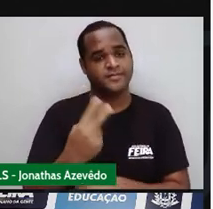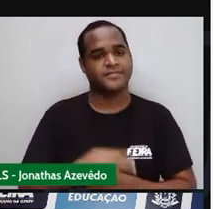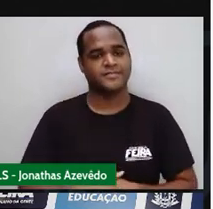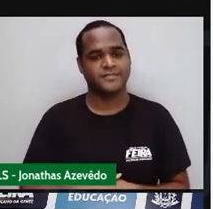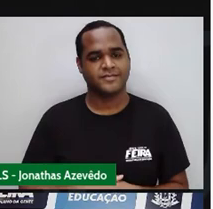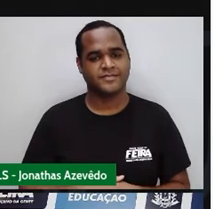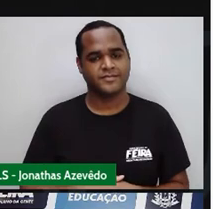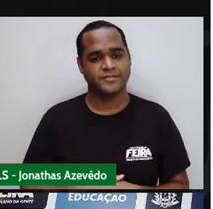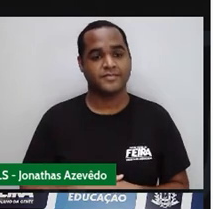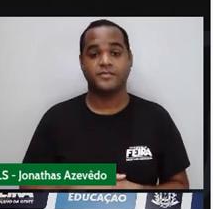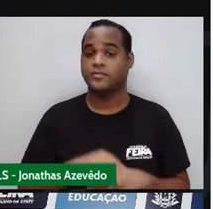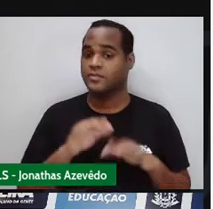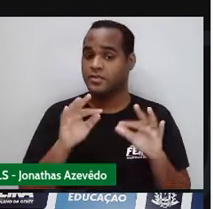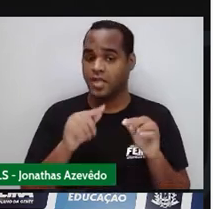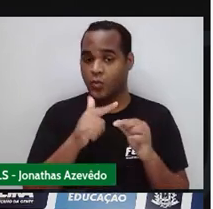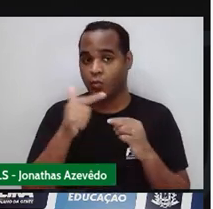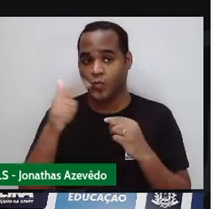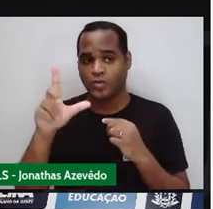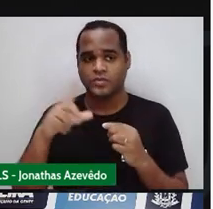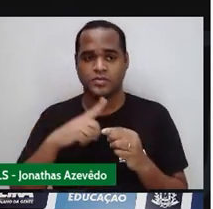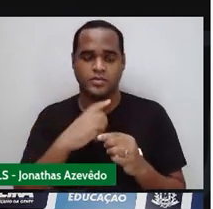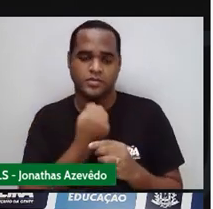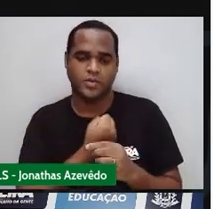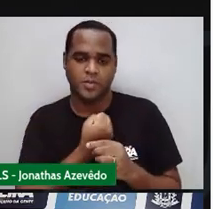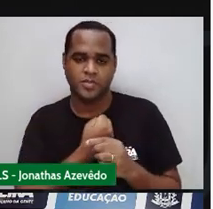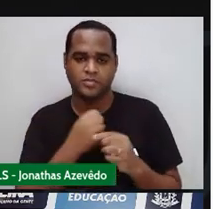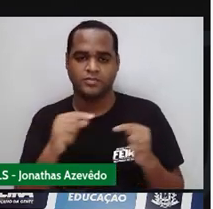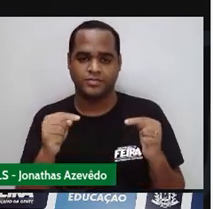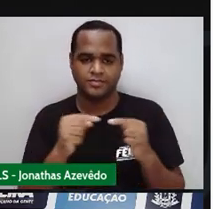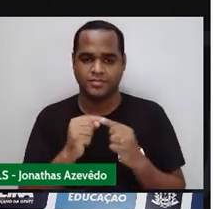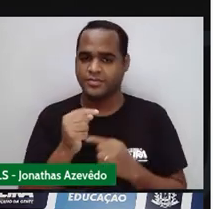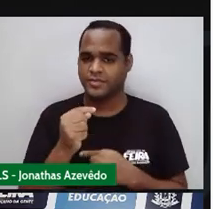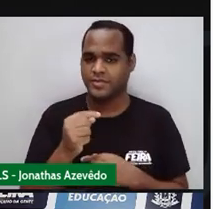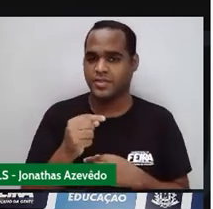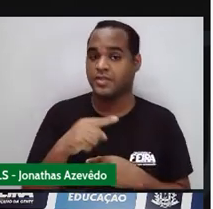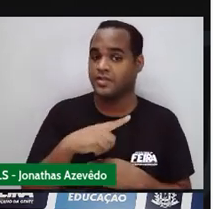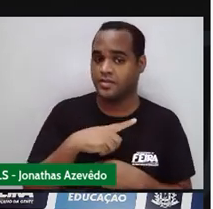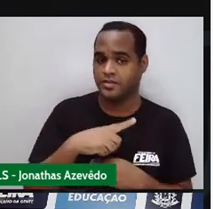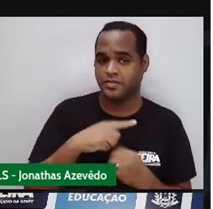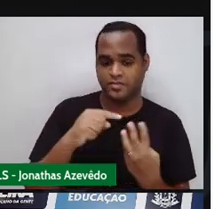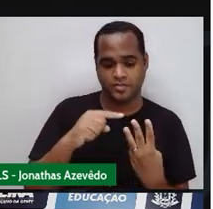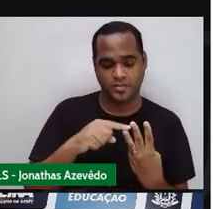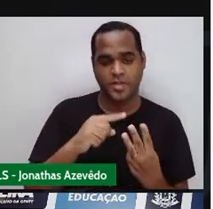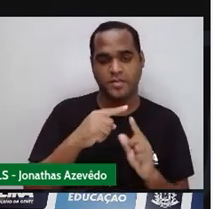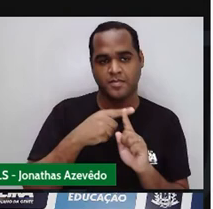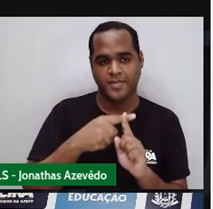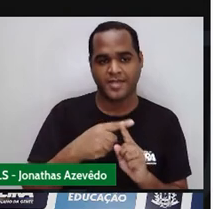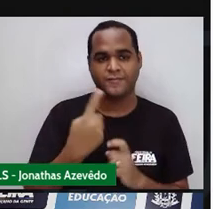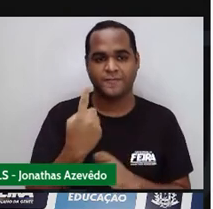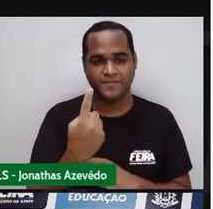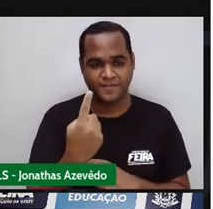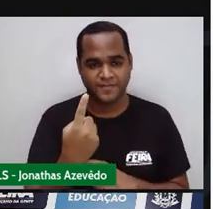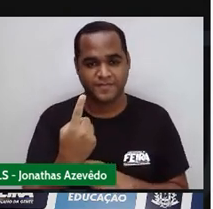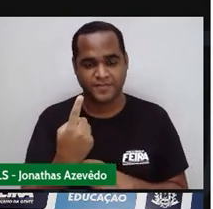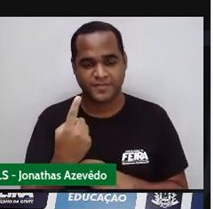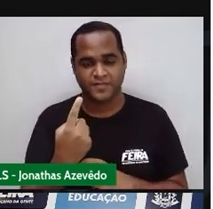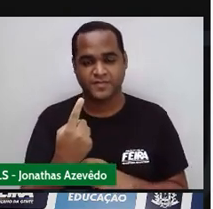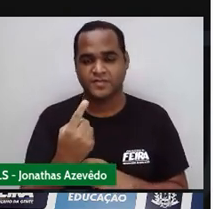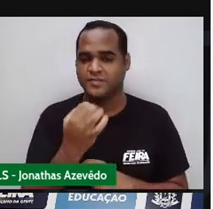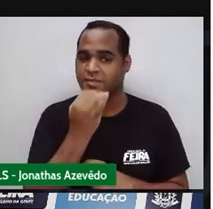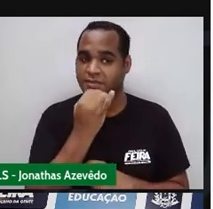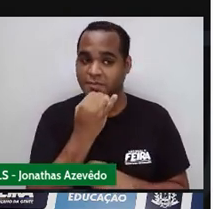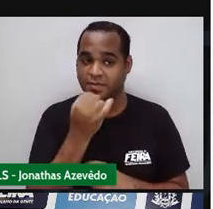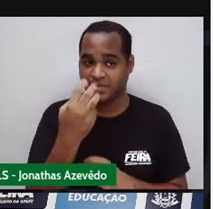Já o sucessor É sempre O número do meio Mais um O número do meio